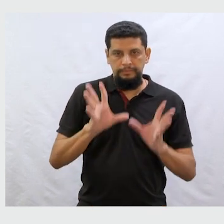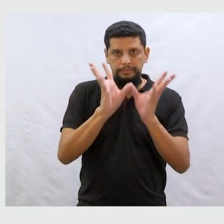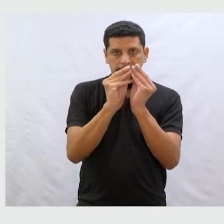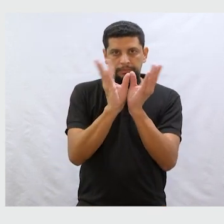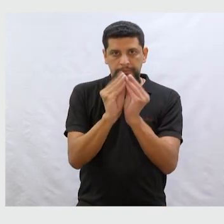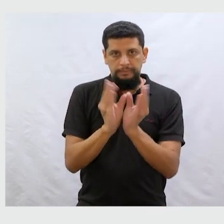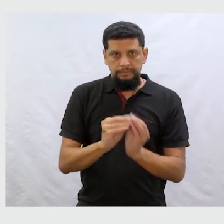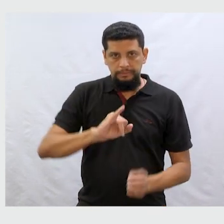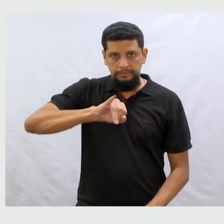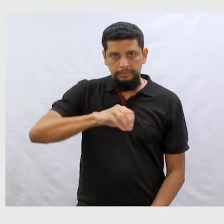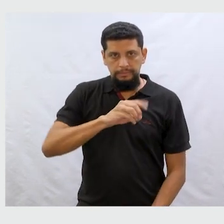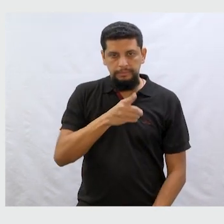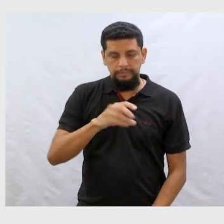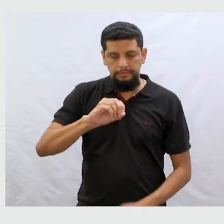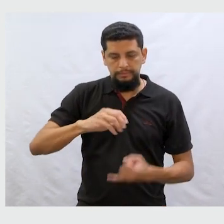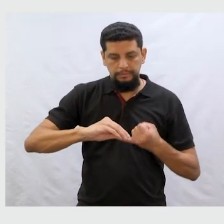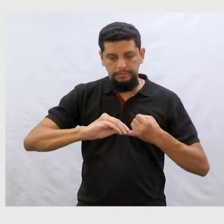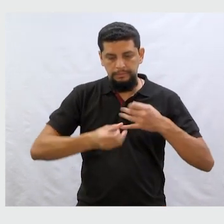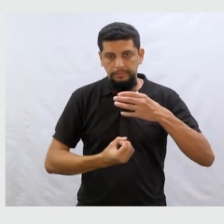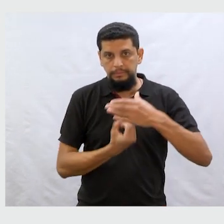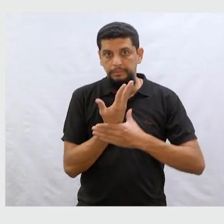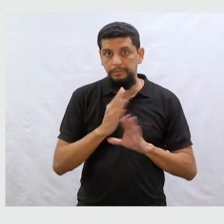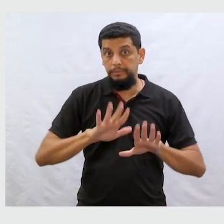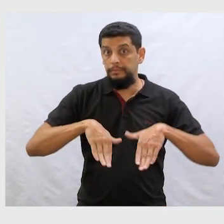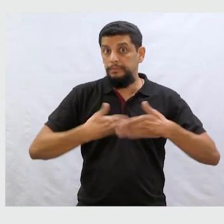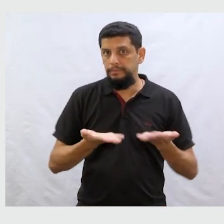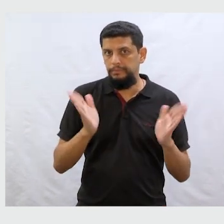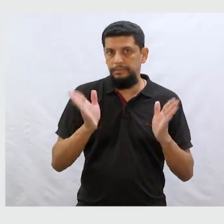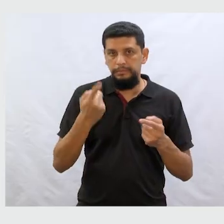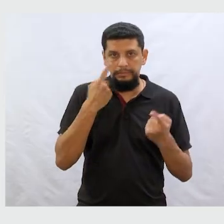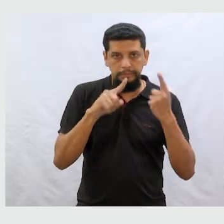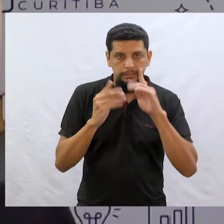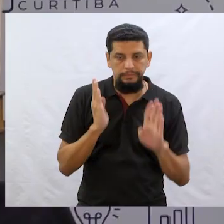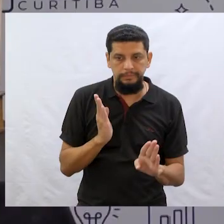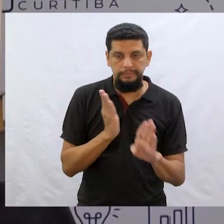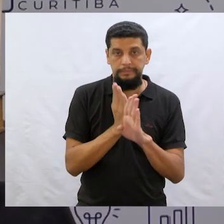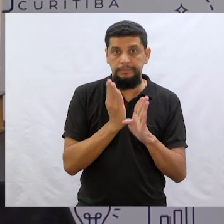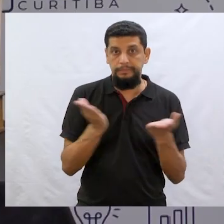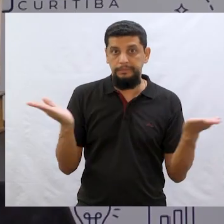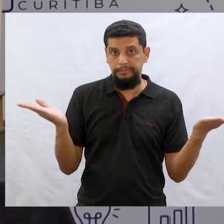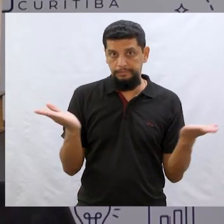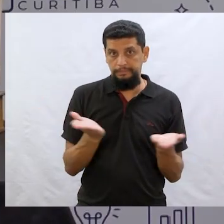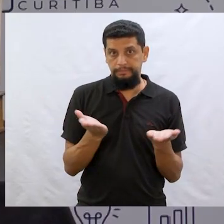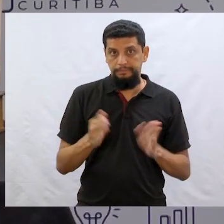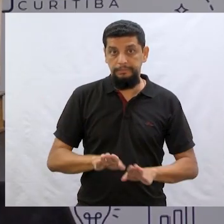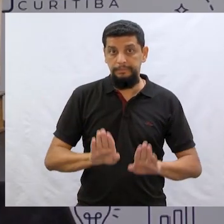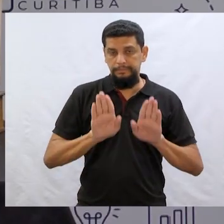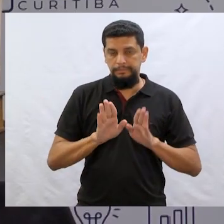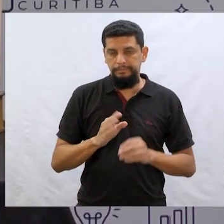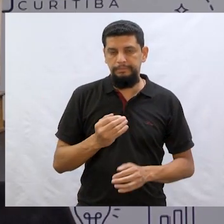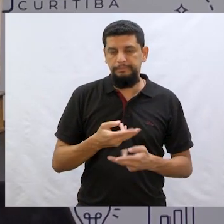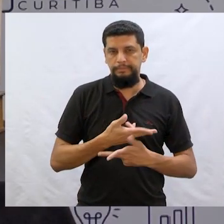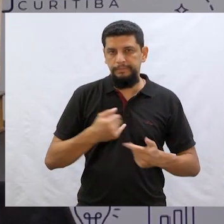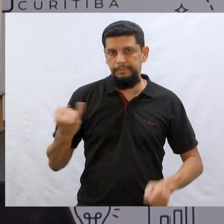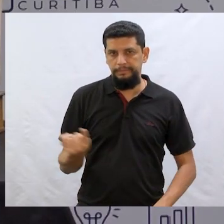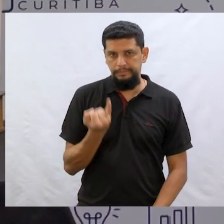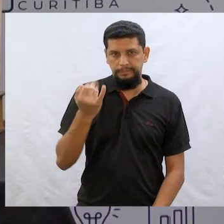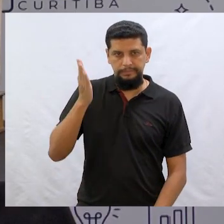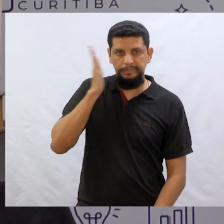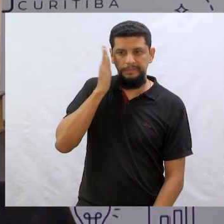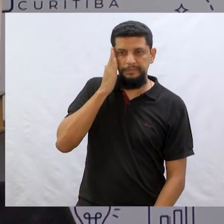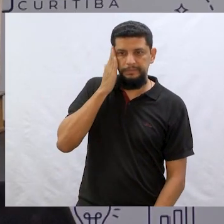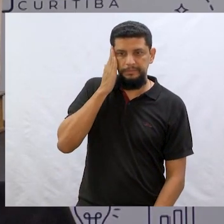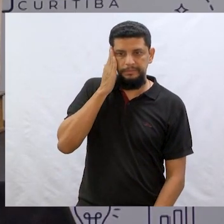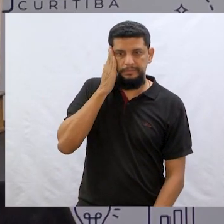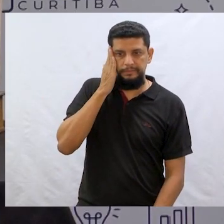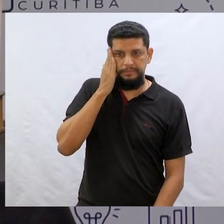no sumário. João e o pé de feijão. Então, já que a gente já descobriu a história de hoje mais uma coisa importante pra gente saber.